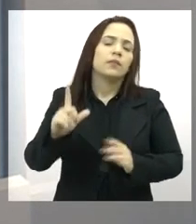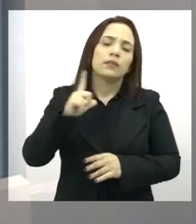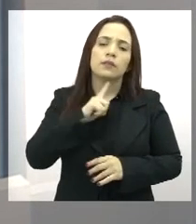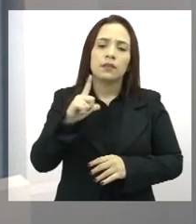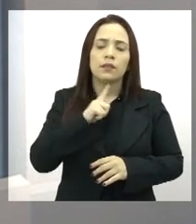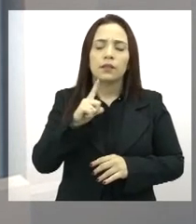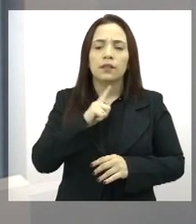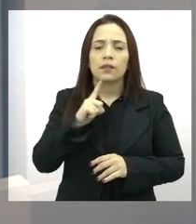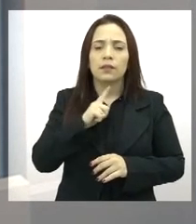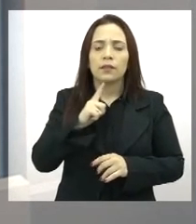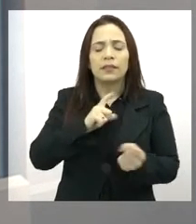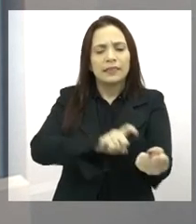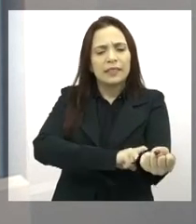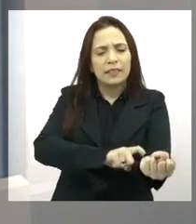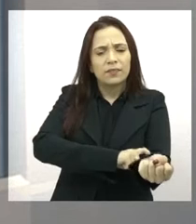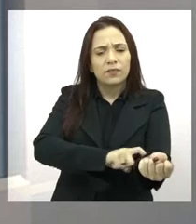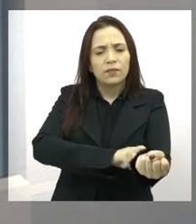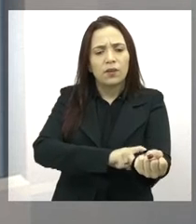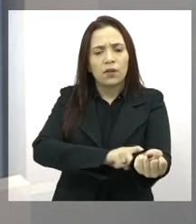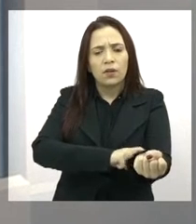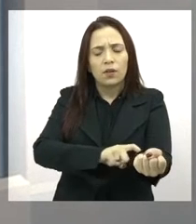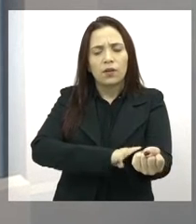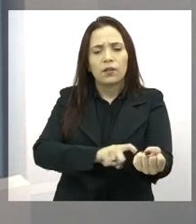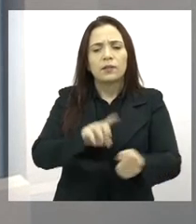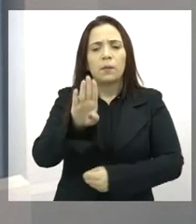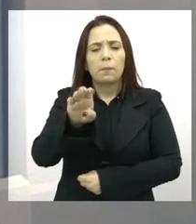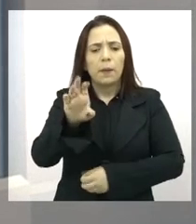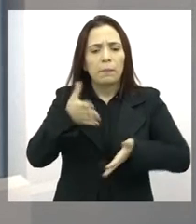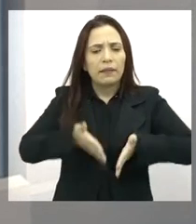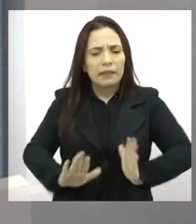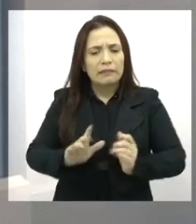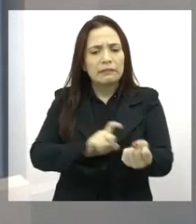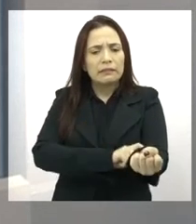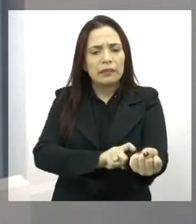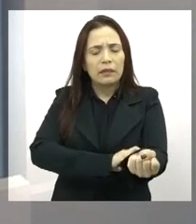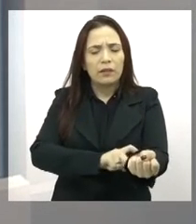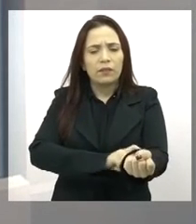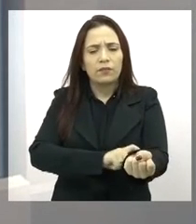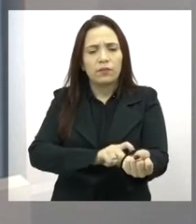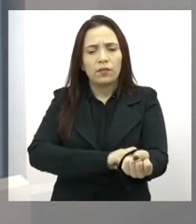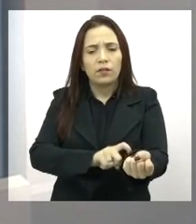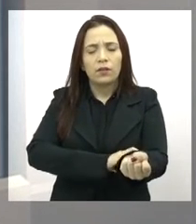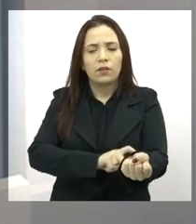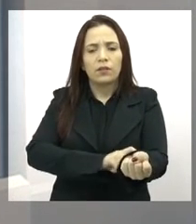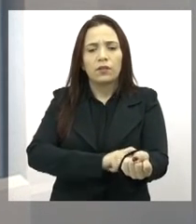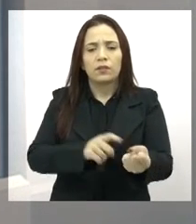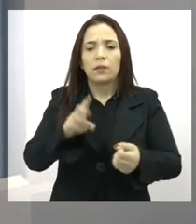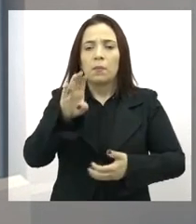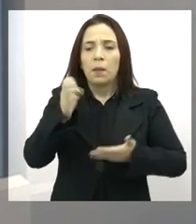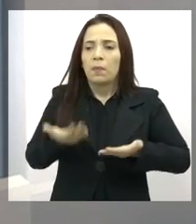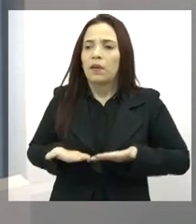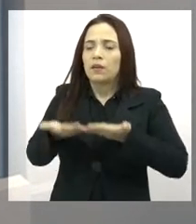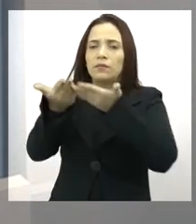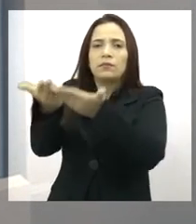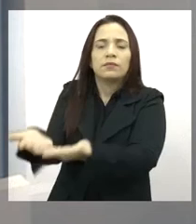muito também essa tensão, quando do nascimento do bebê, né, que ele é levado para os procedimentos aí básicos, a gente